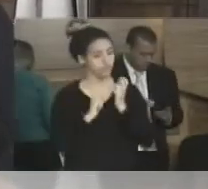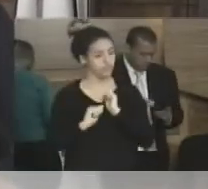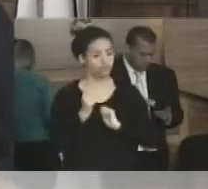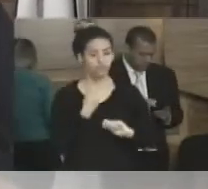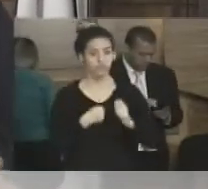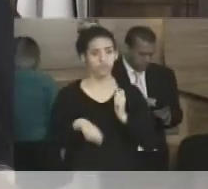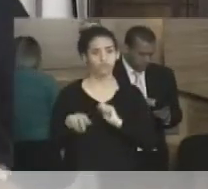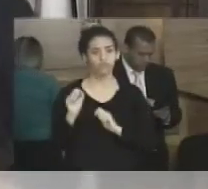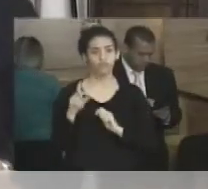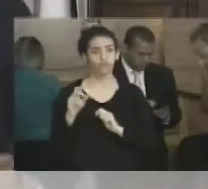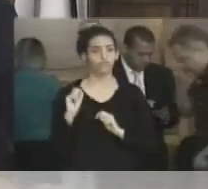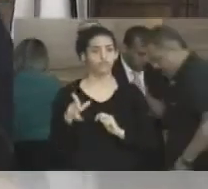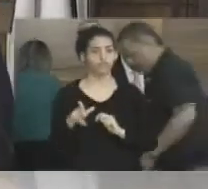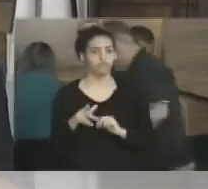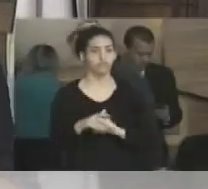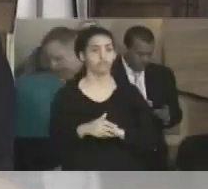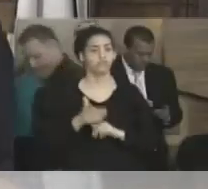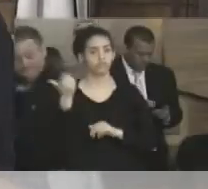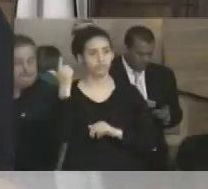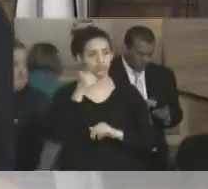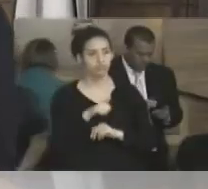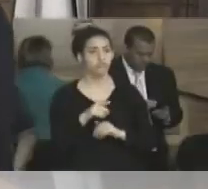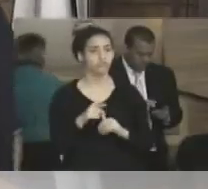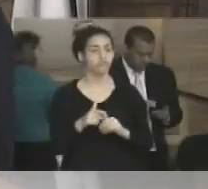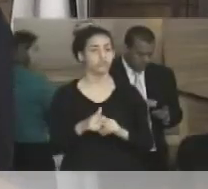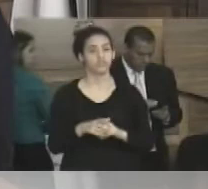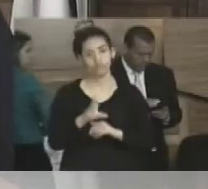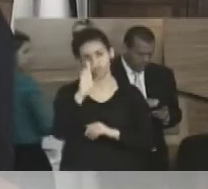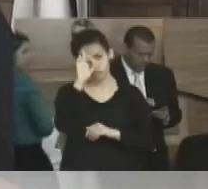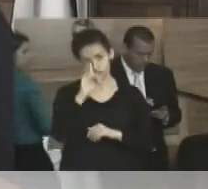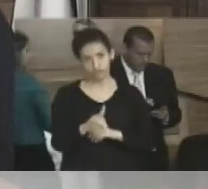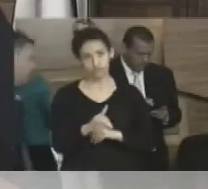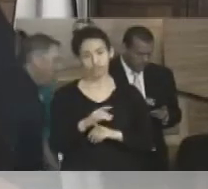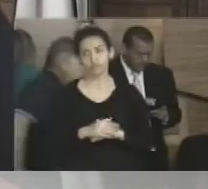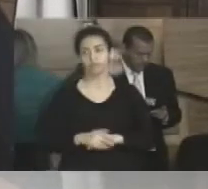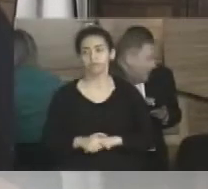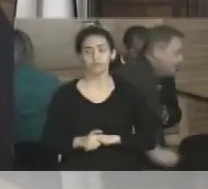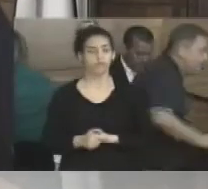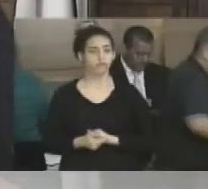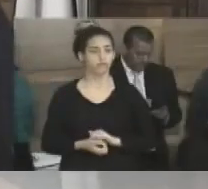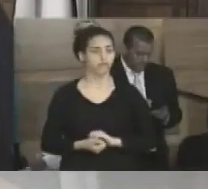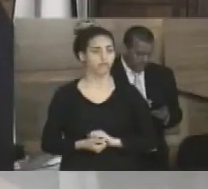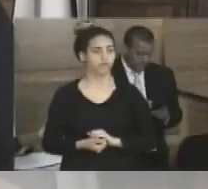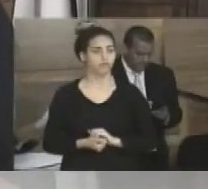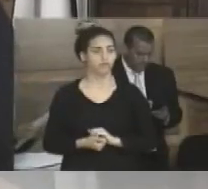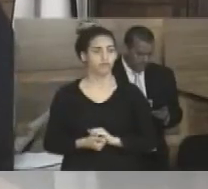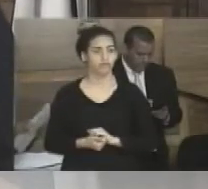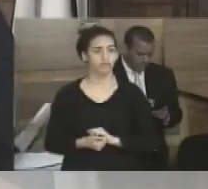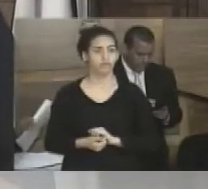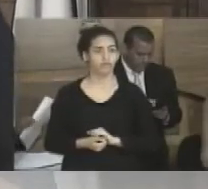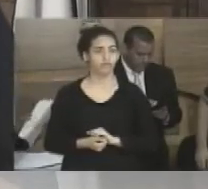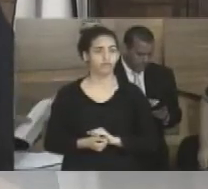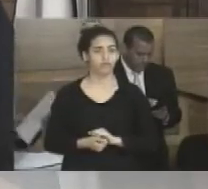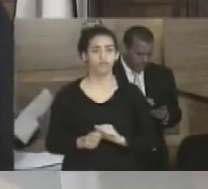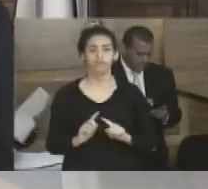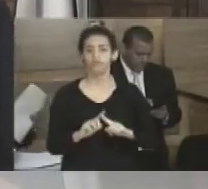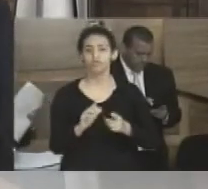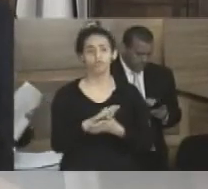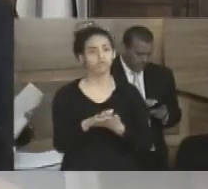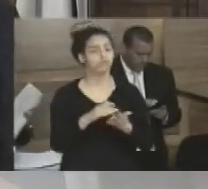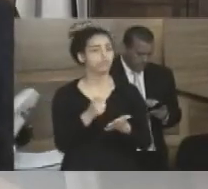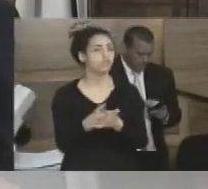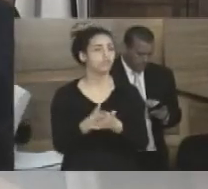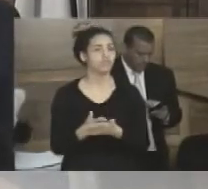se aposentando para poder conseguir um pouquinho de estabilidade em suas vidas. As rescisões não são pagas,